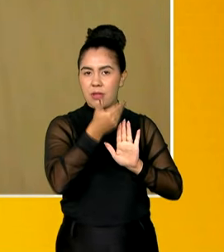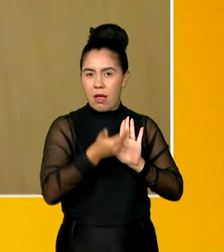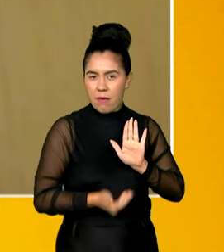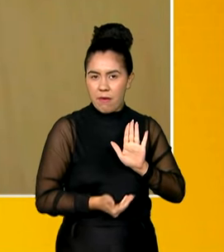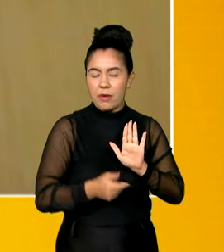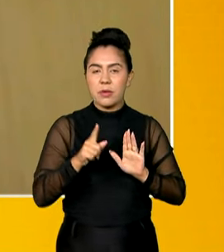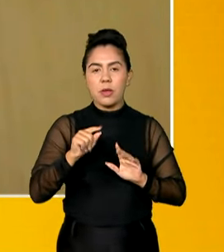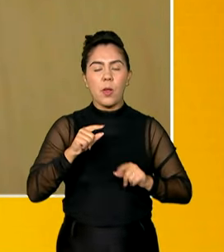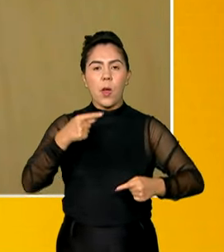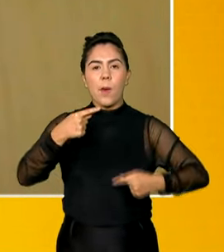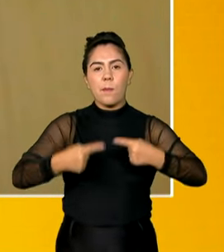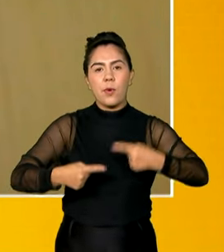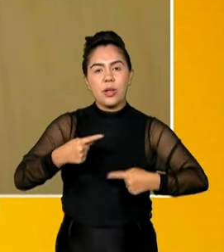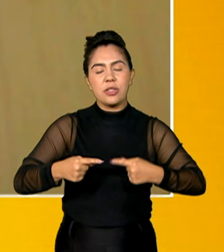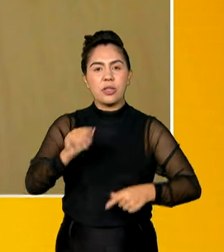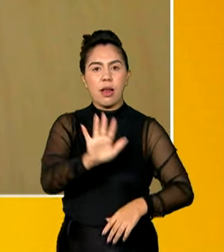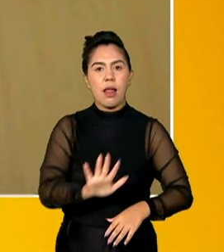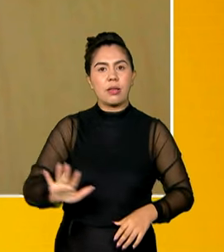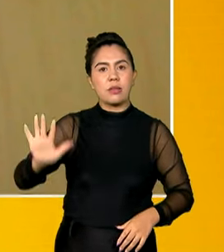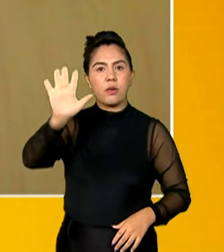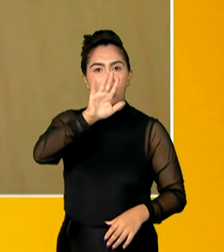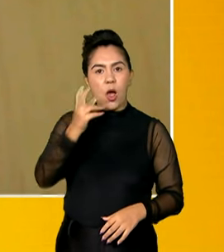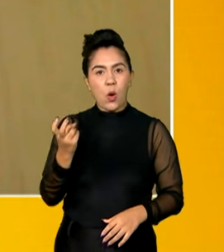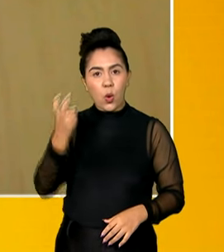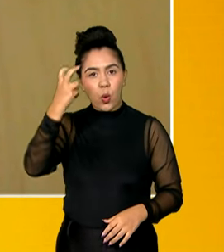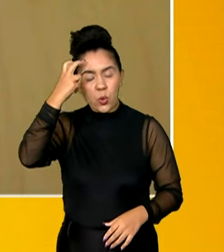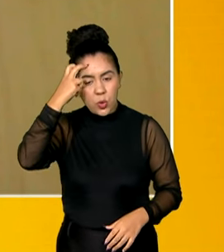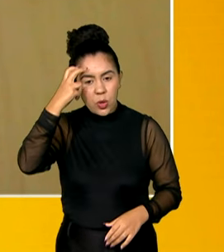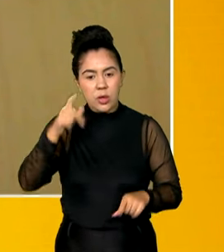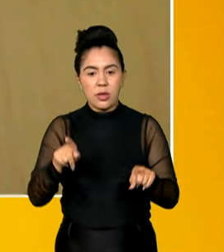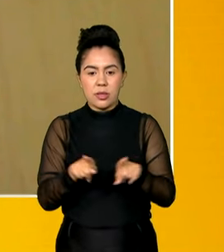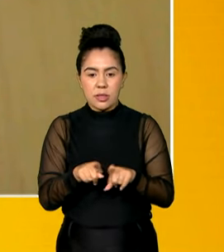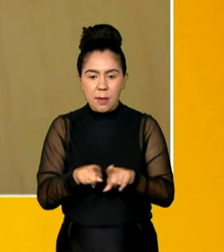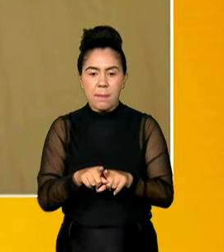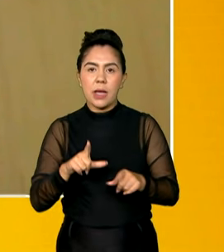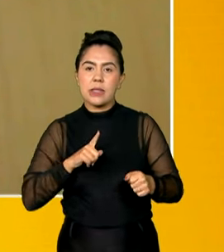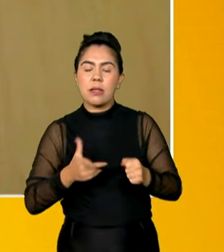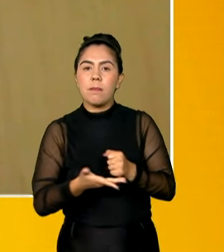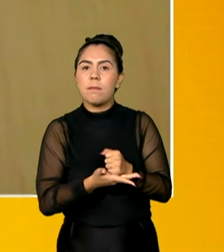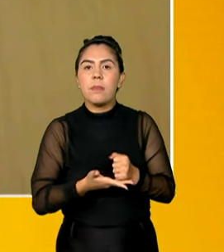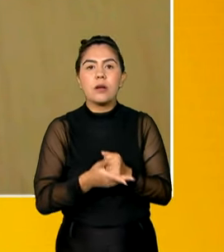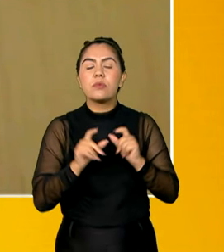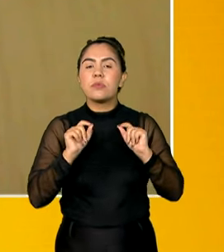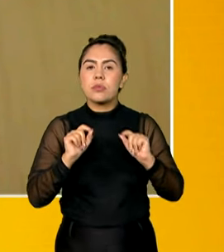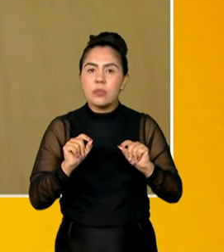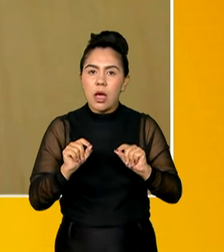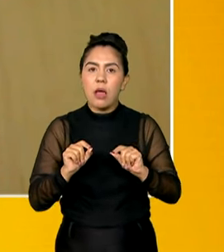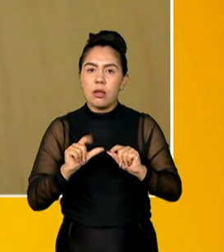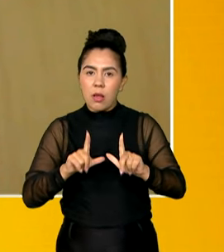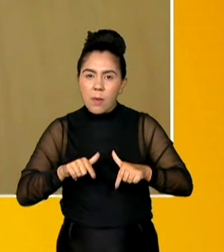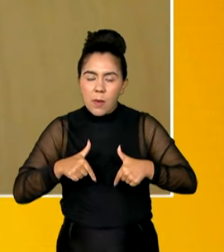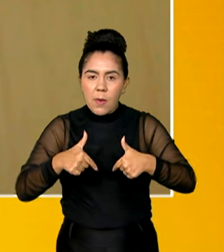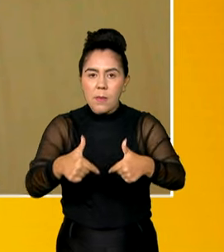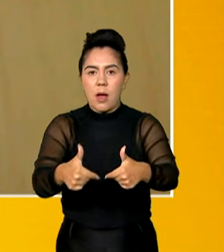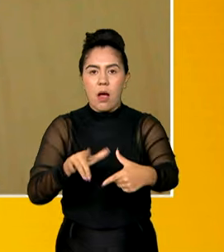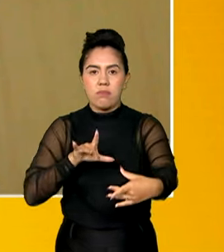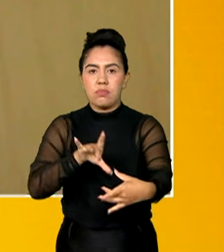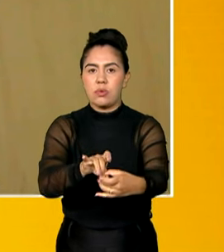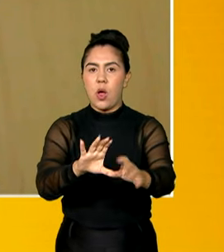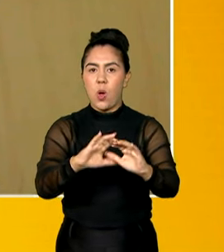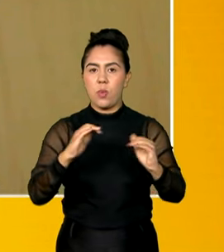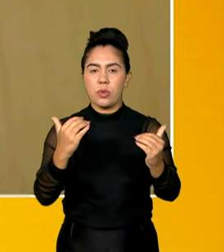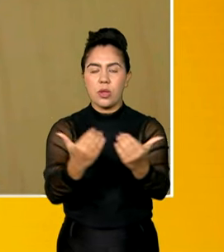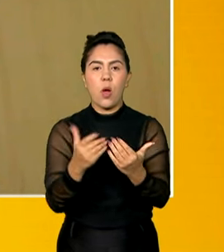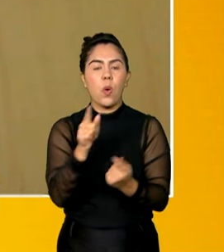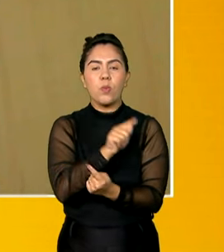política nacional, Cultura Viva, que tem uma atuação de base comunitária, que atua diretamente nas comunidades. Então, a ideia